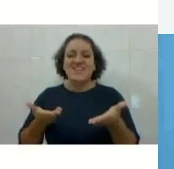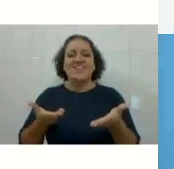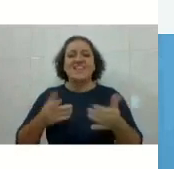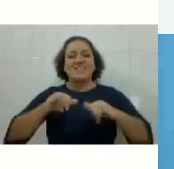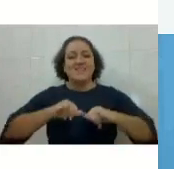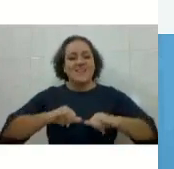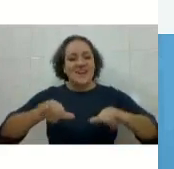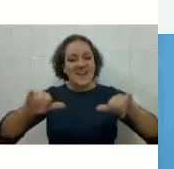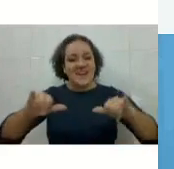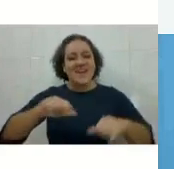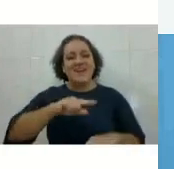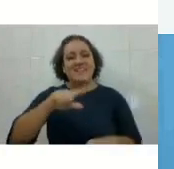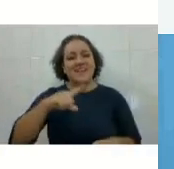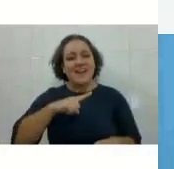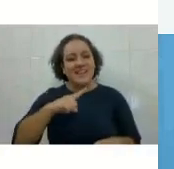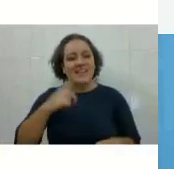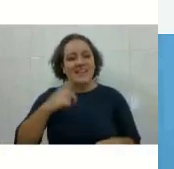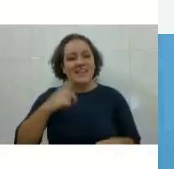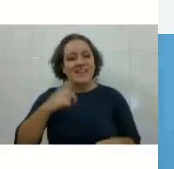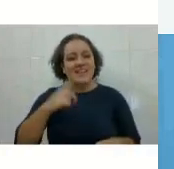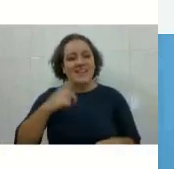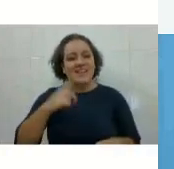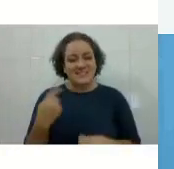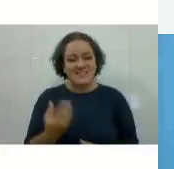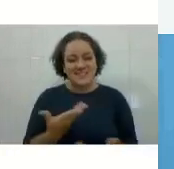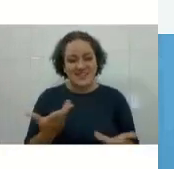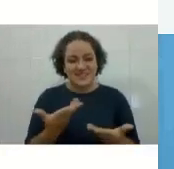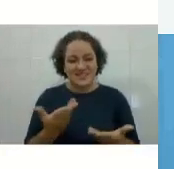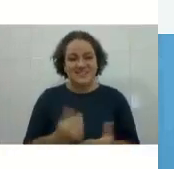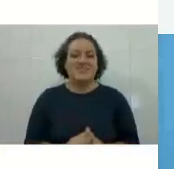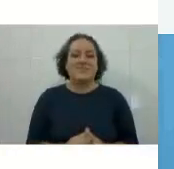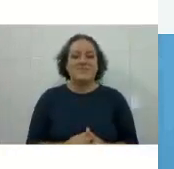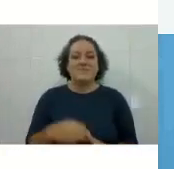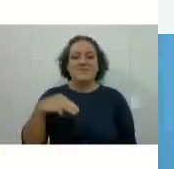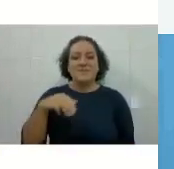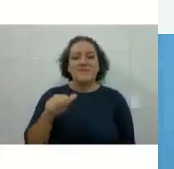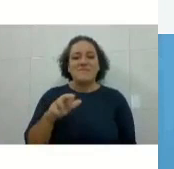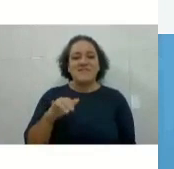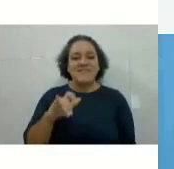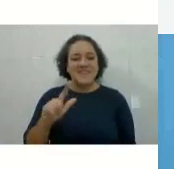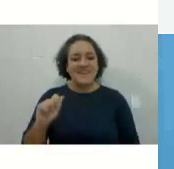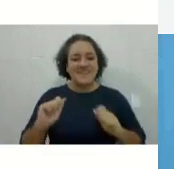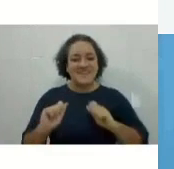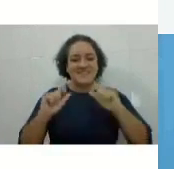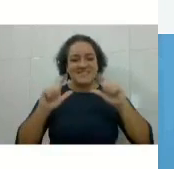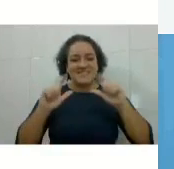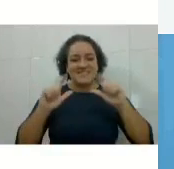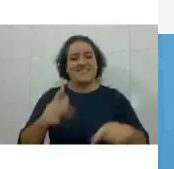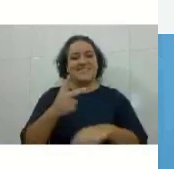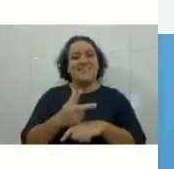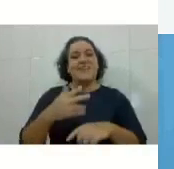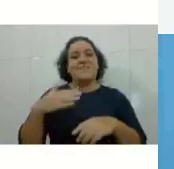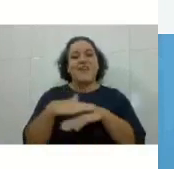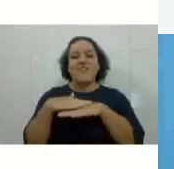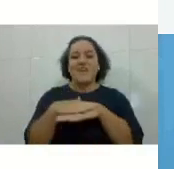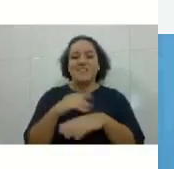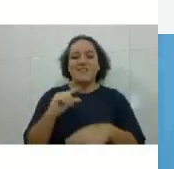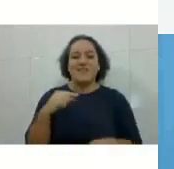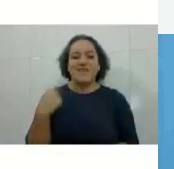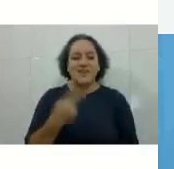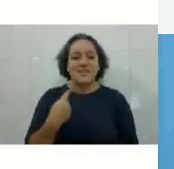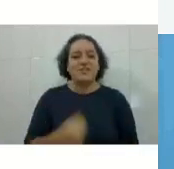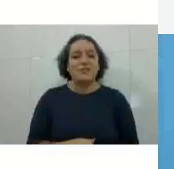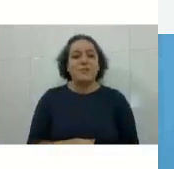tem para nos dar, tá bom? Mari, você pode ligar sua câmera para falar um pouquinho com a gente, enquanto isso